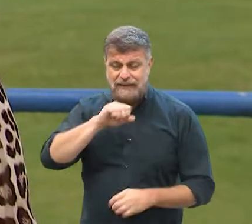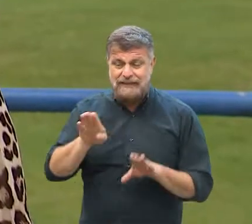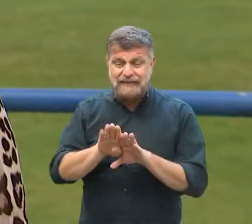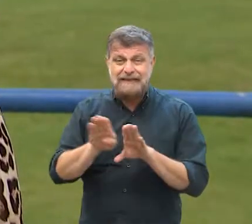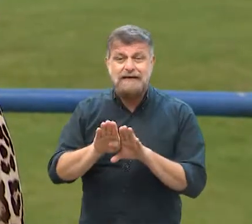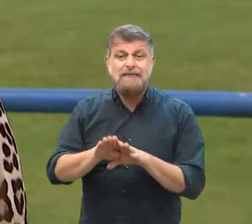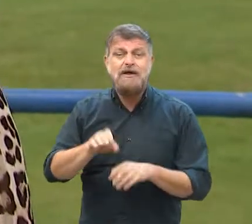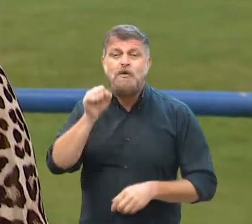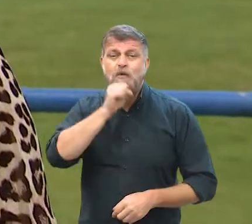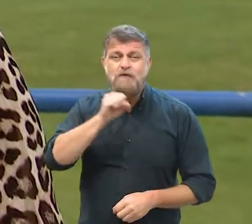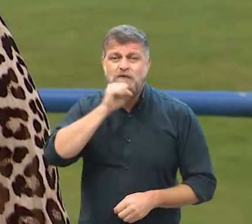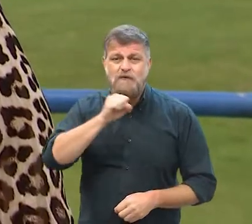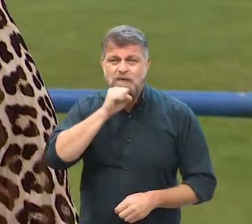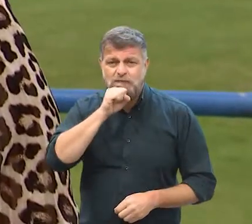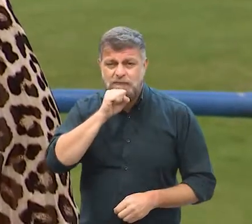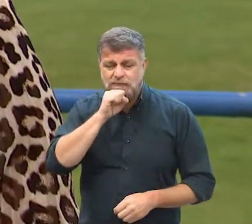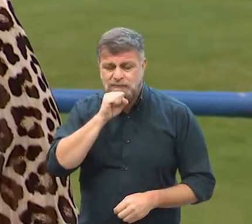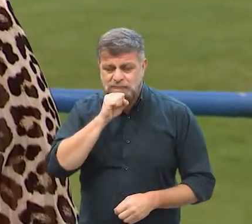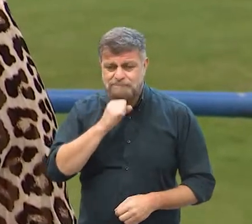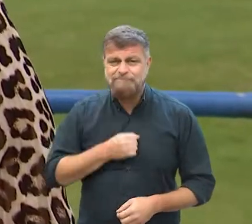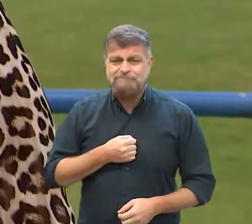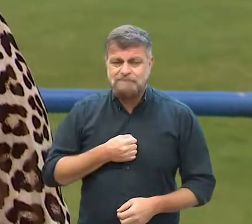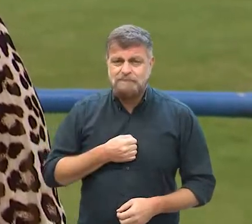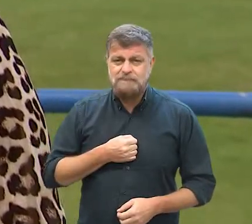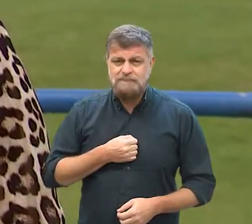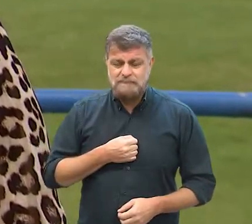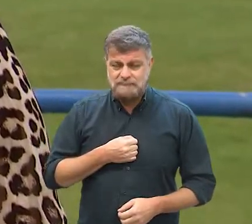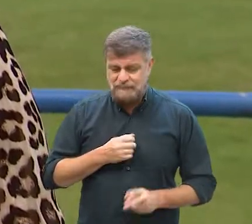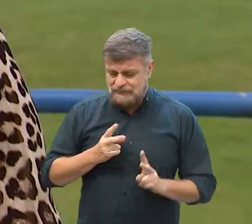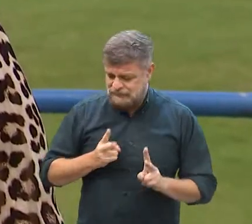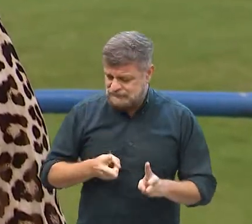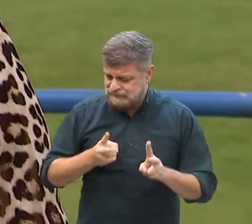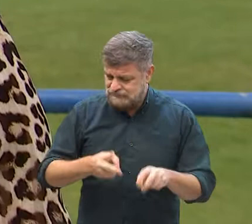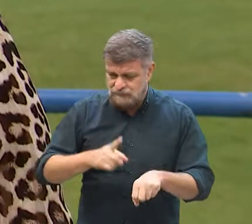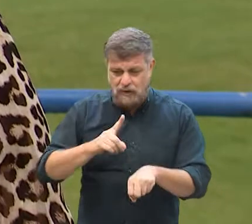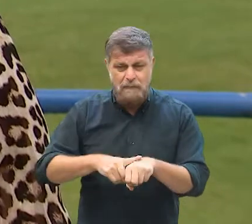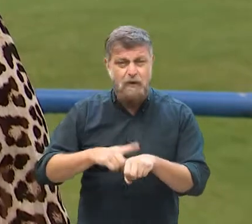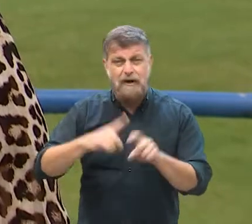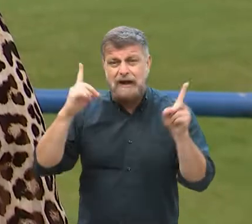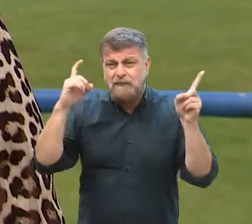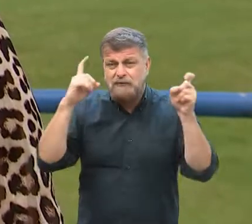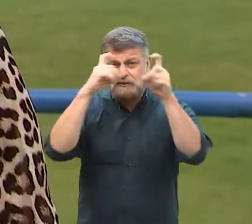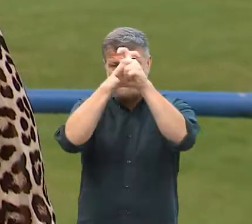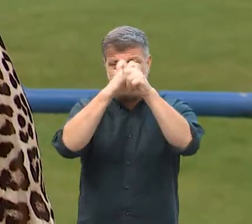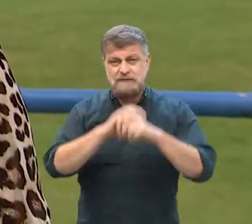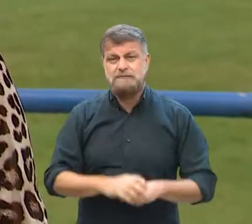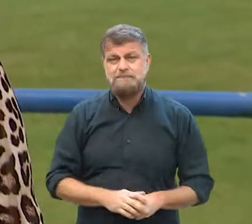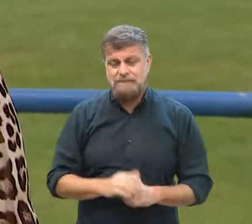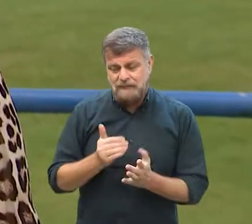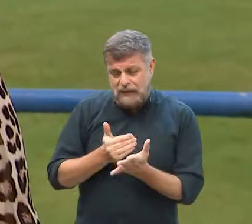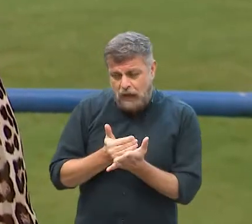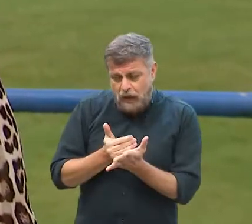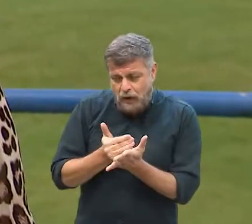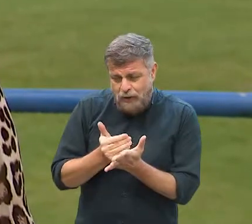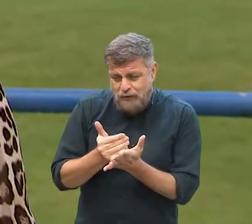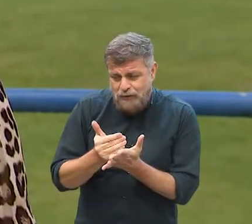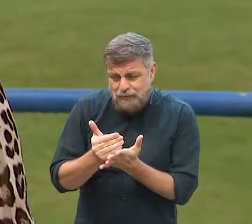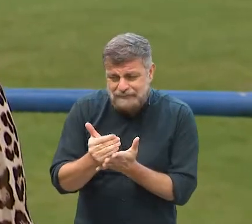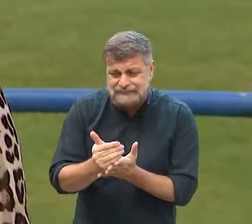realmente continua sendo um momento muito difícil. É um recomeçar